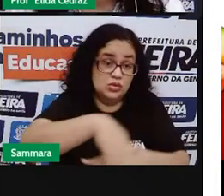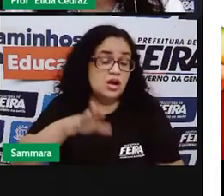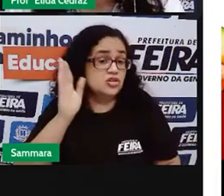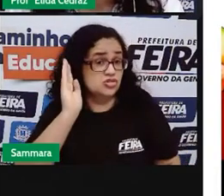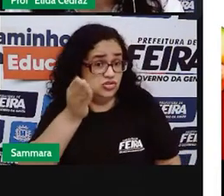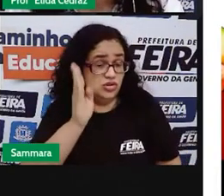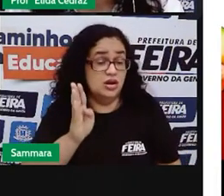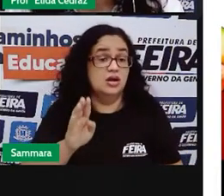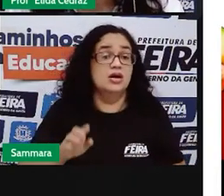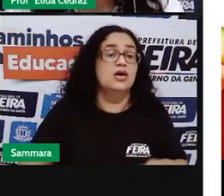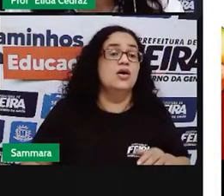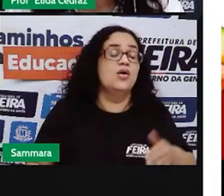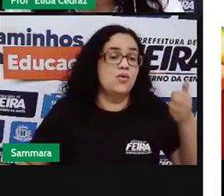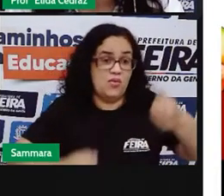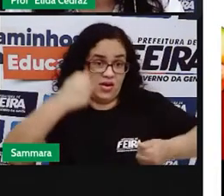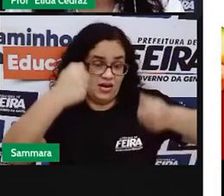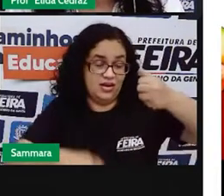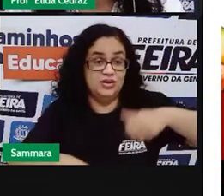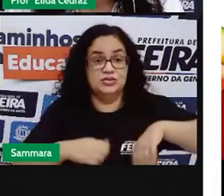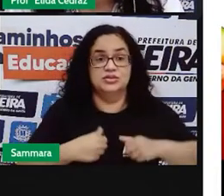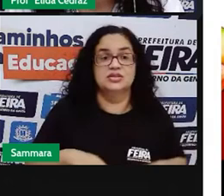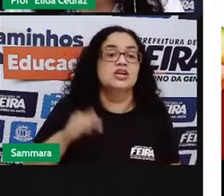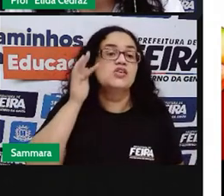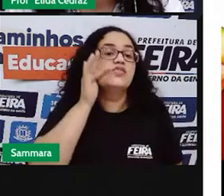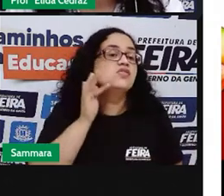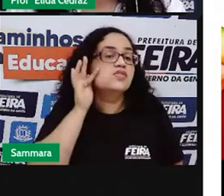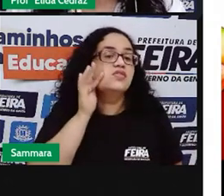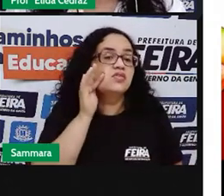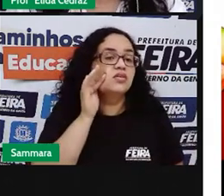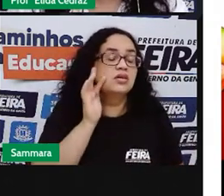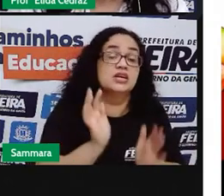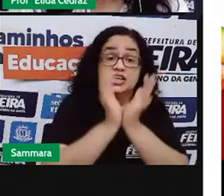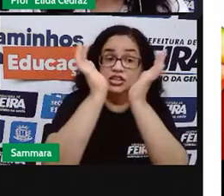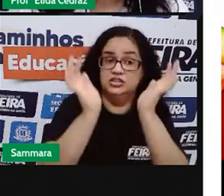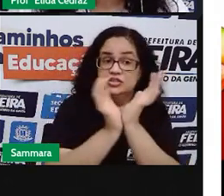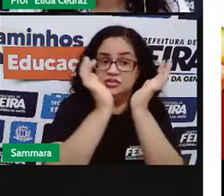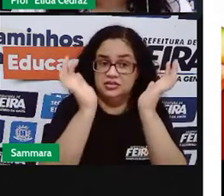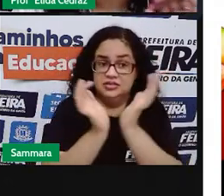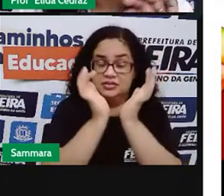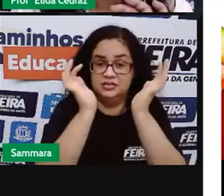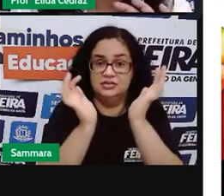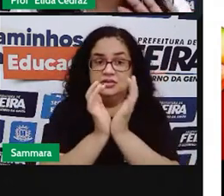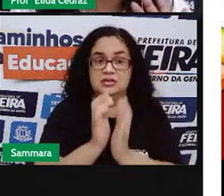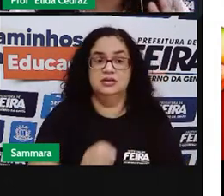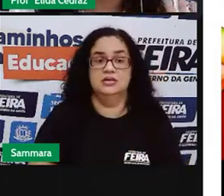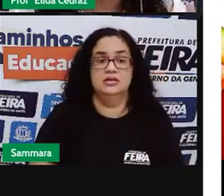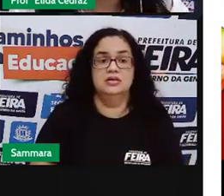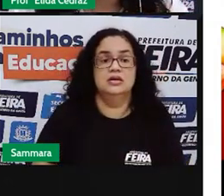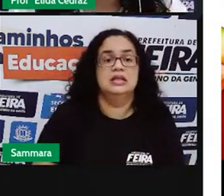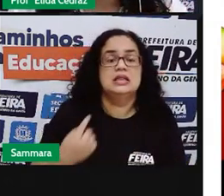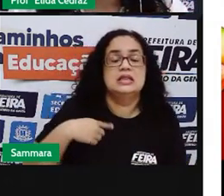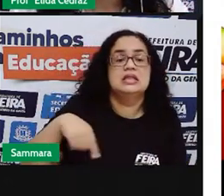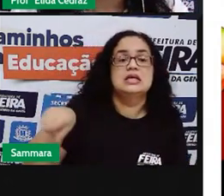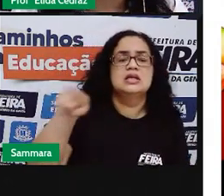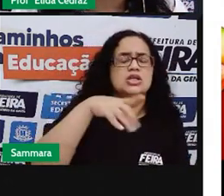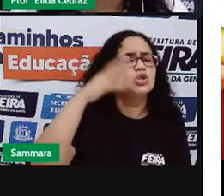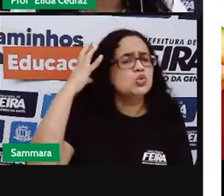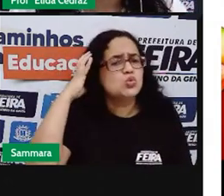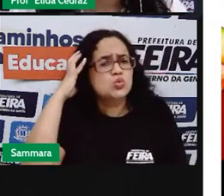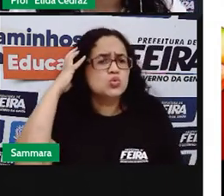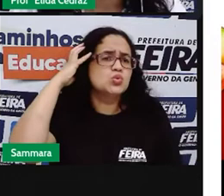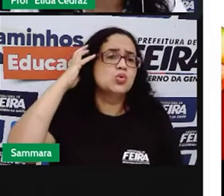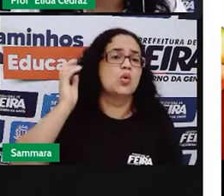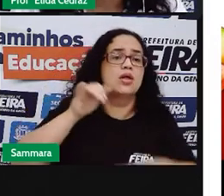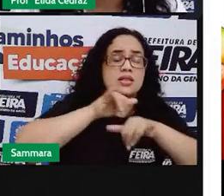já passou o carro das frutas? O carro das verduras? Pois é. Aquele som que é